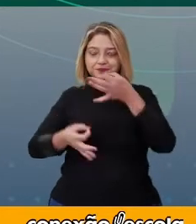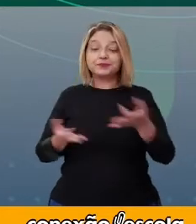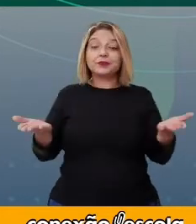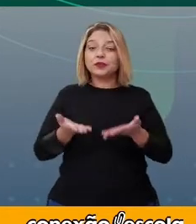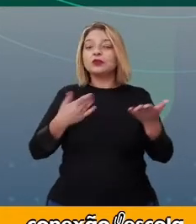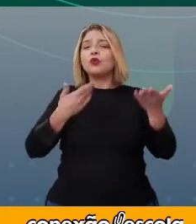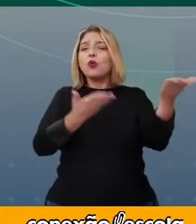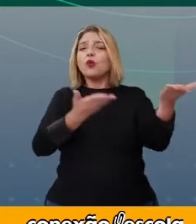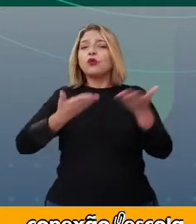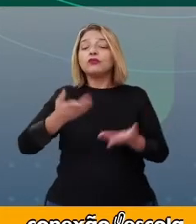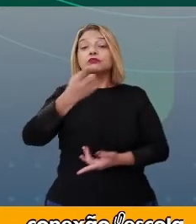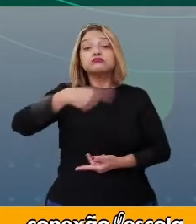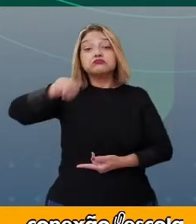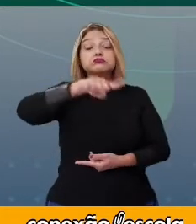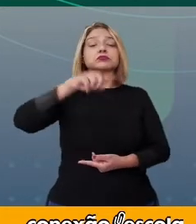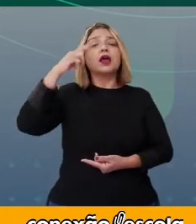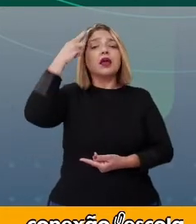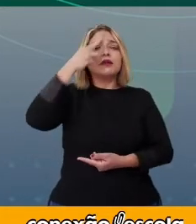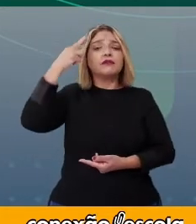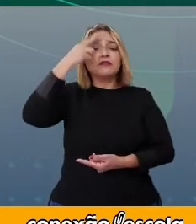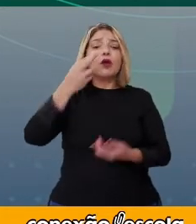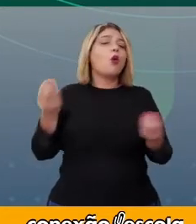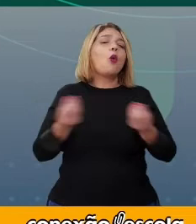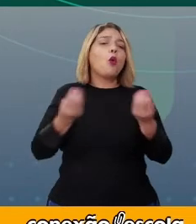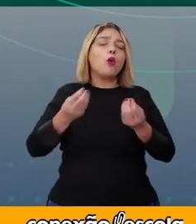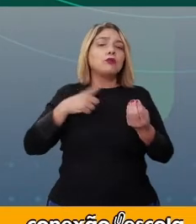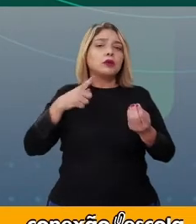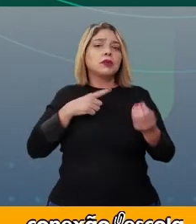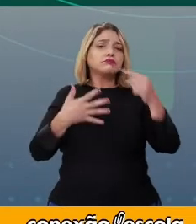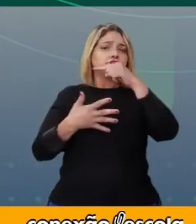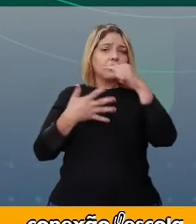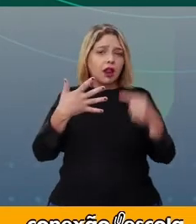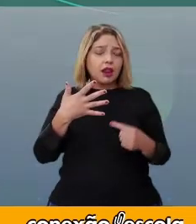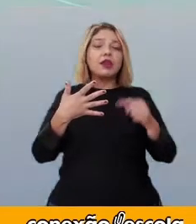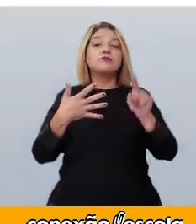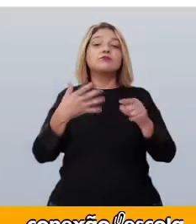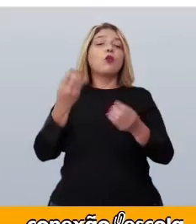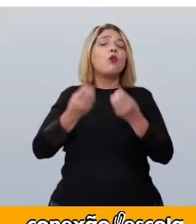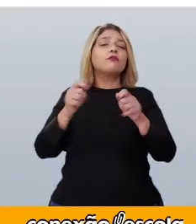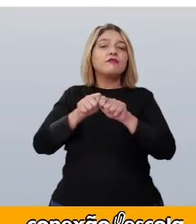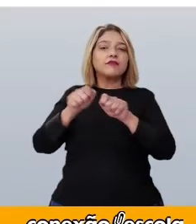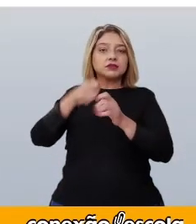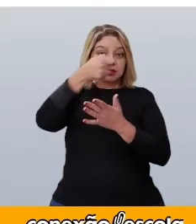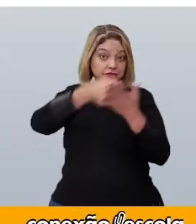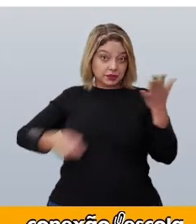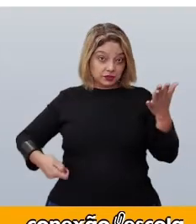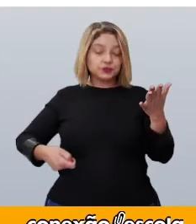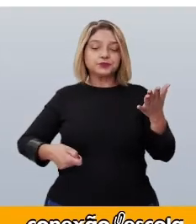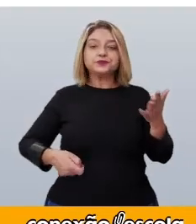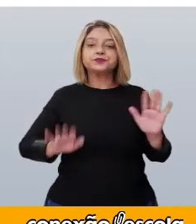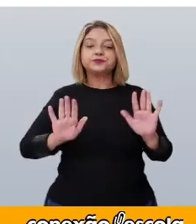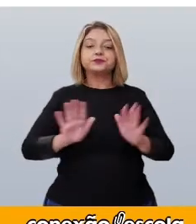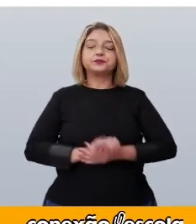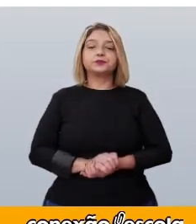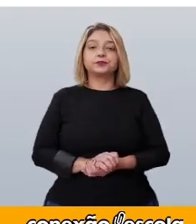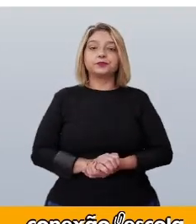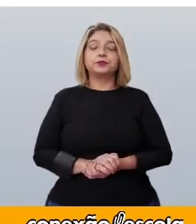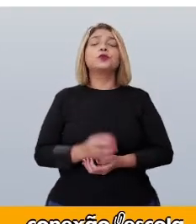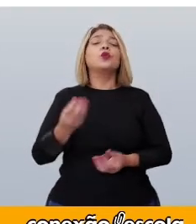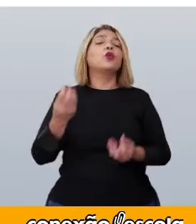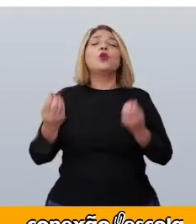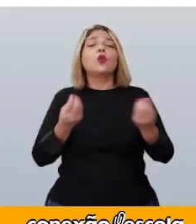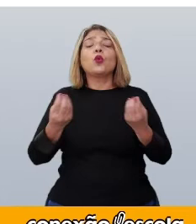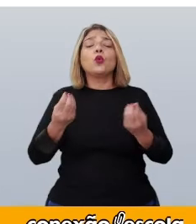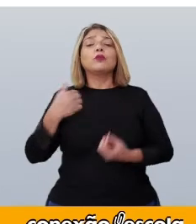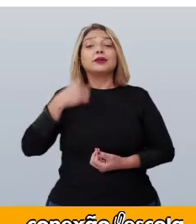refletir comigo sobre esses elementos na construção desses textos. Então, como podemos utilizar